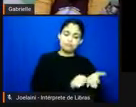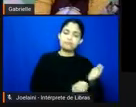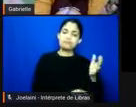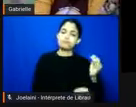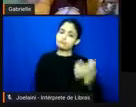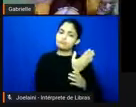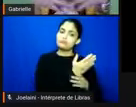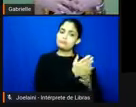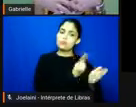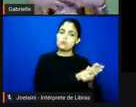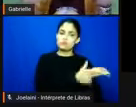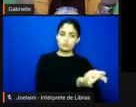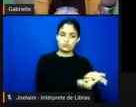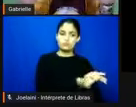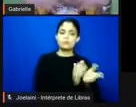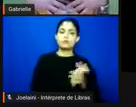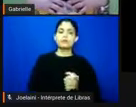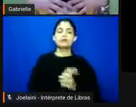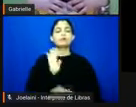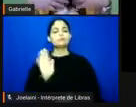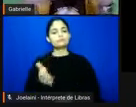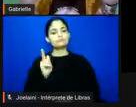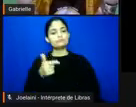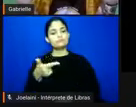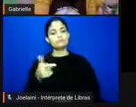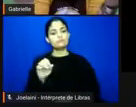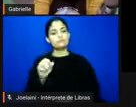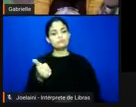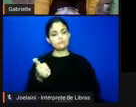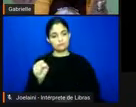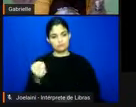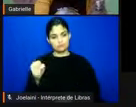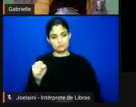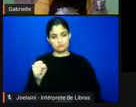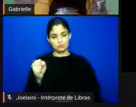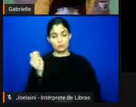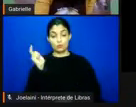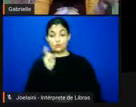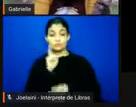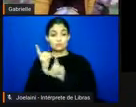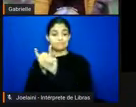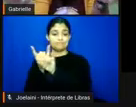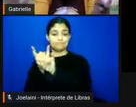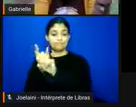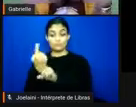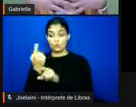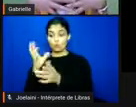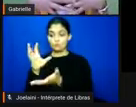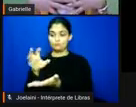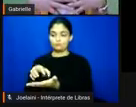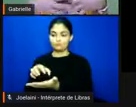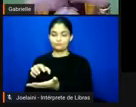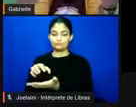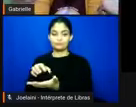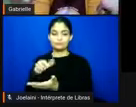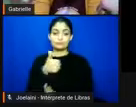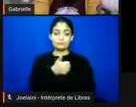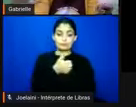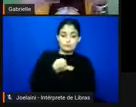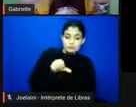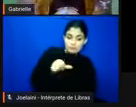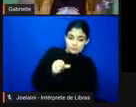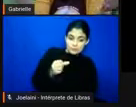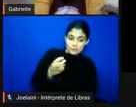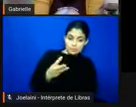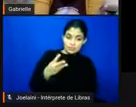desde 2018, a gente já conseguiu, já teve como resultado essa campanha a localização de uma edição do Jornal Suco, de 1934, que não